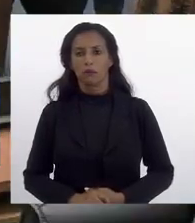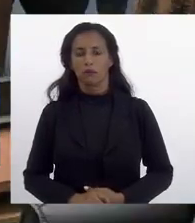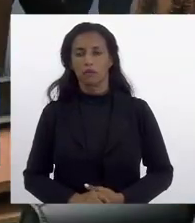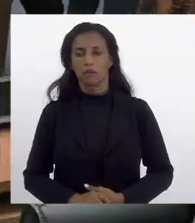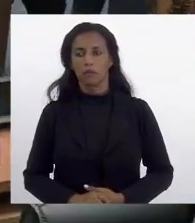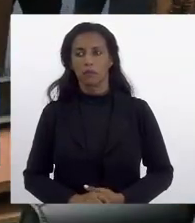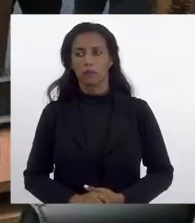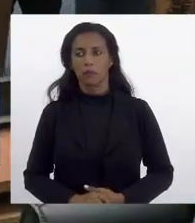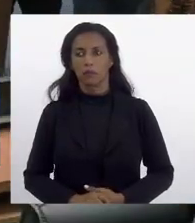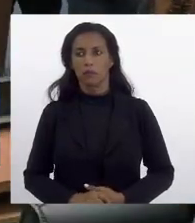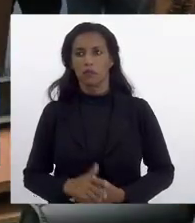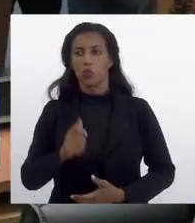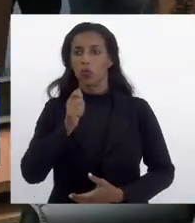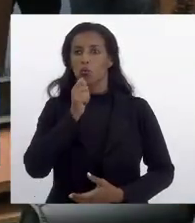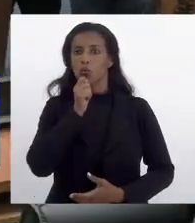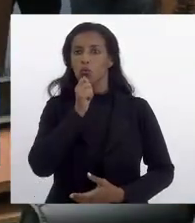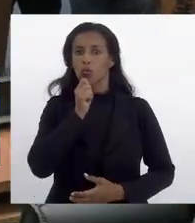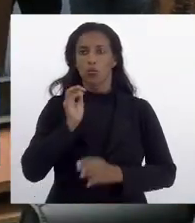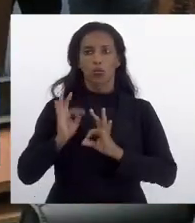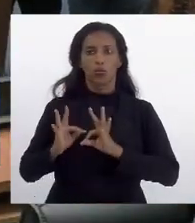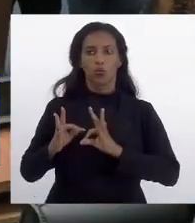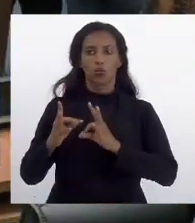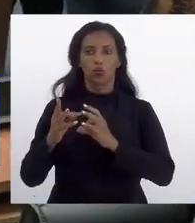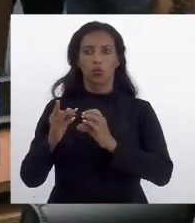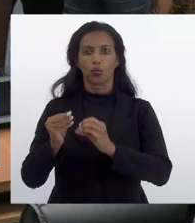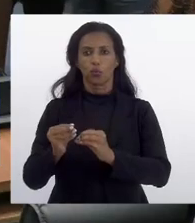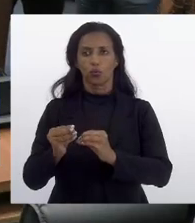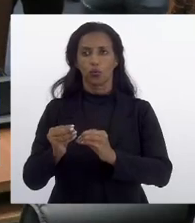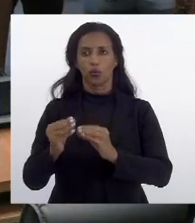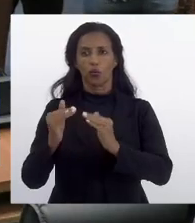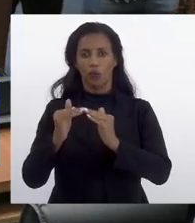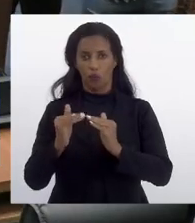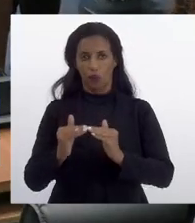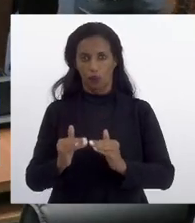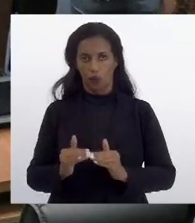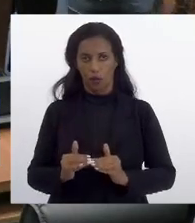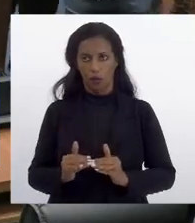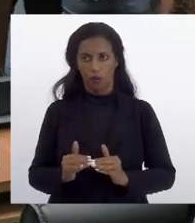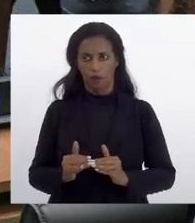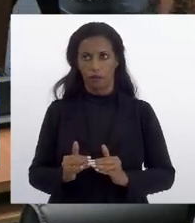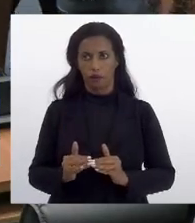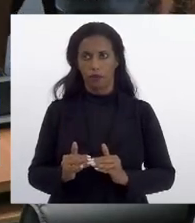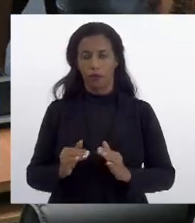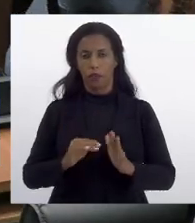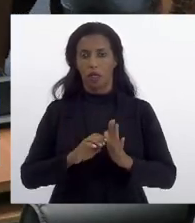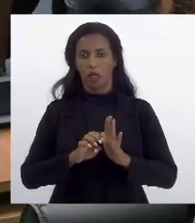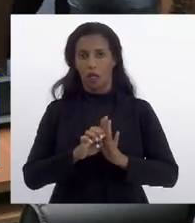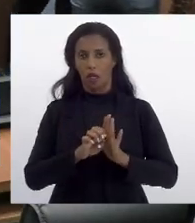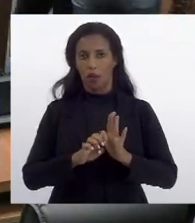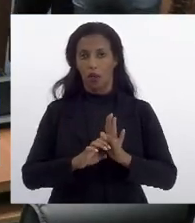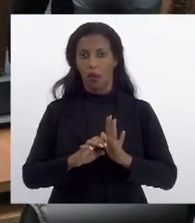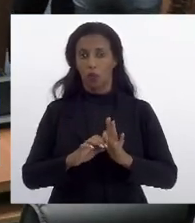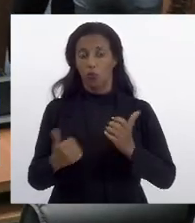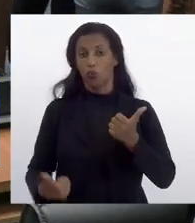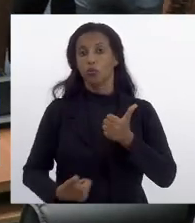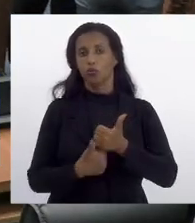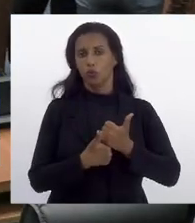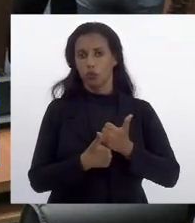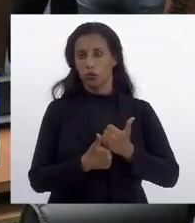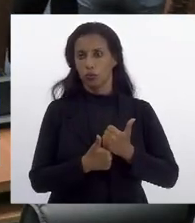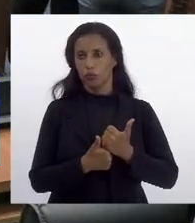Mas eu não tenho todas elas a... Favorável às emendas concluindo para o substitutivo.